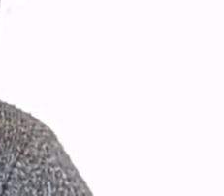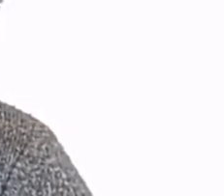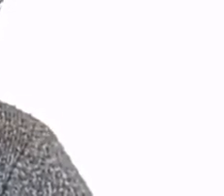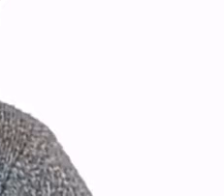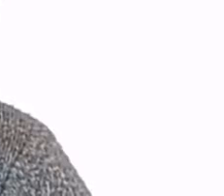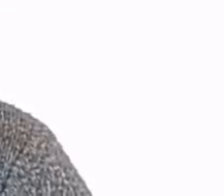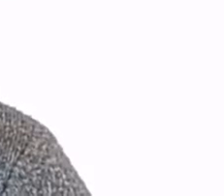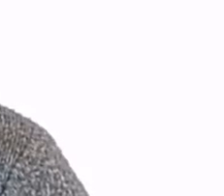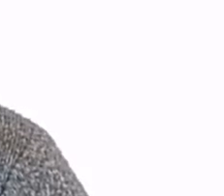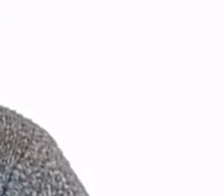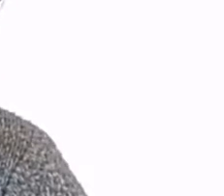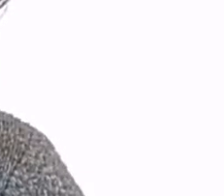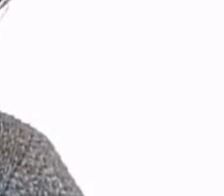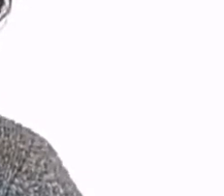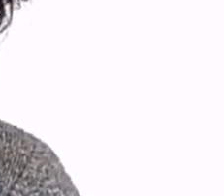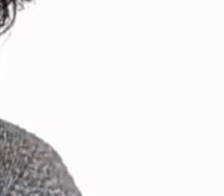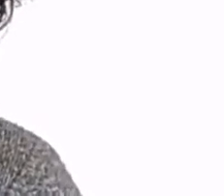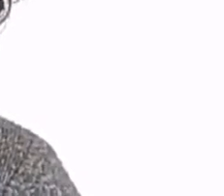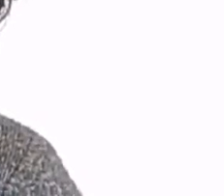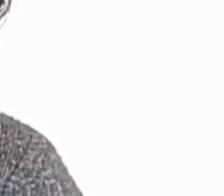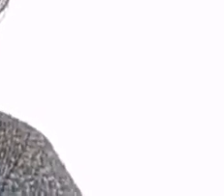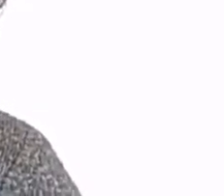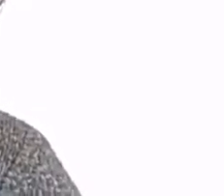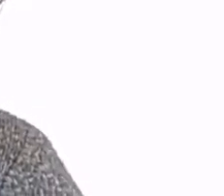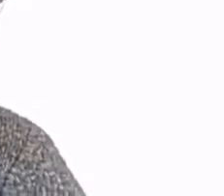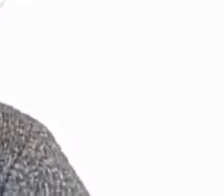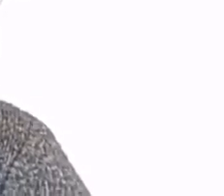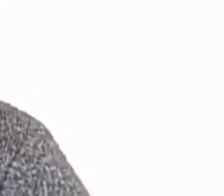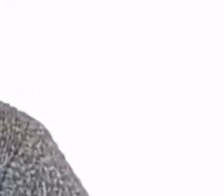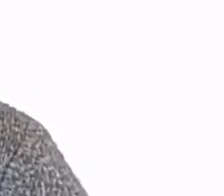conversas muito profundas,